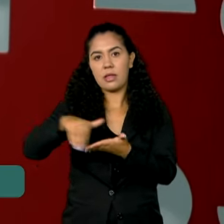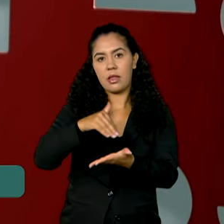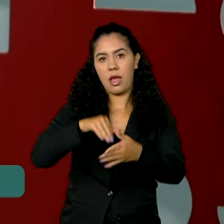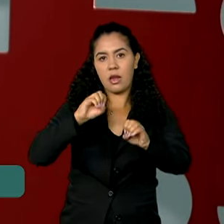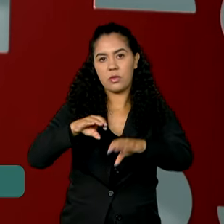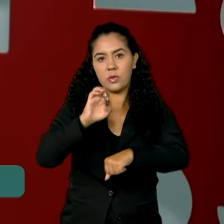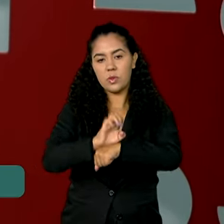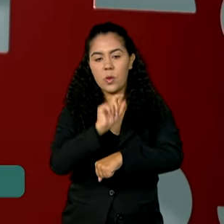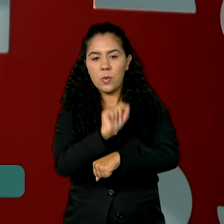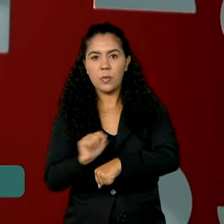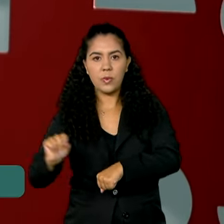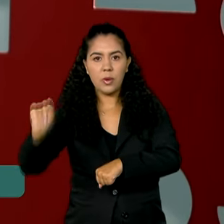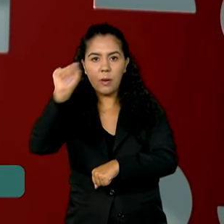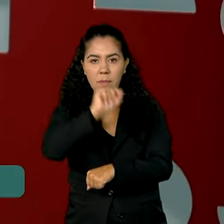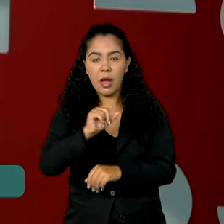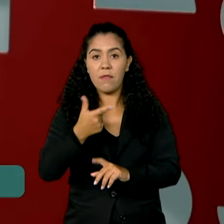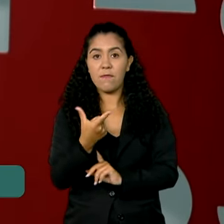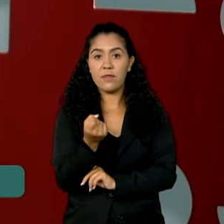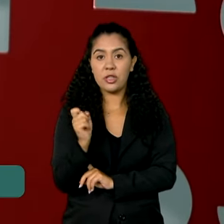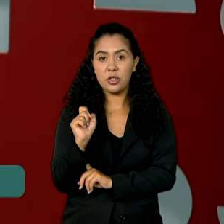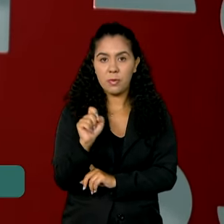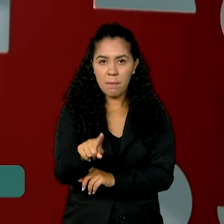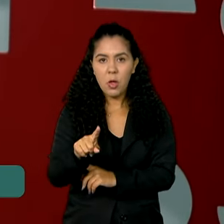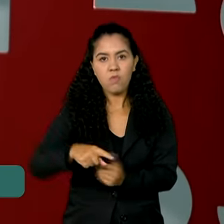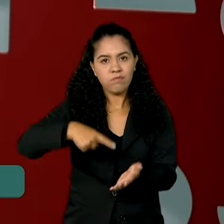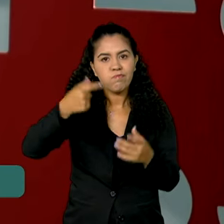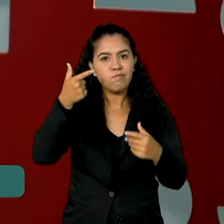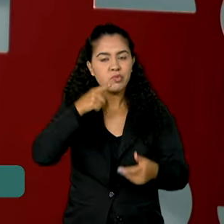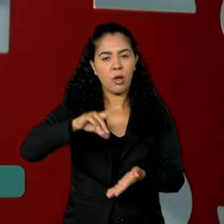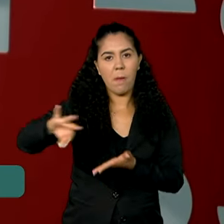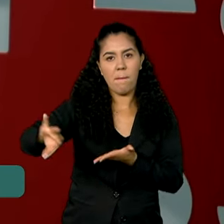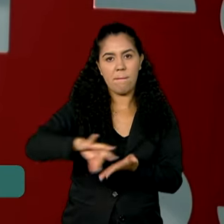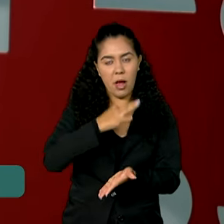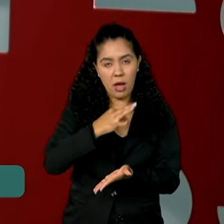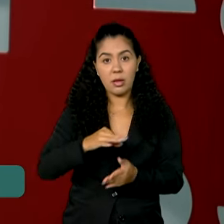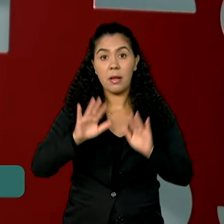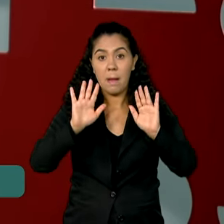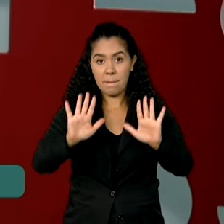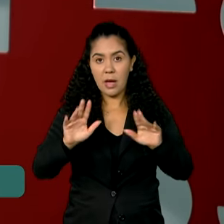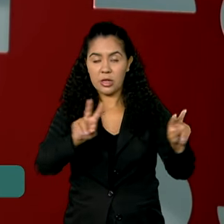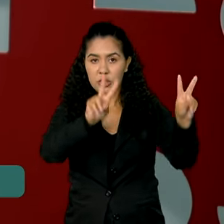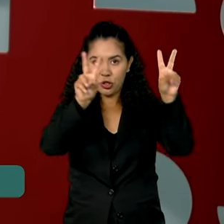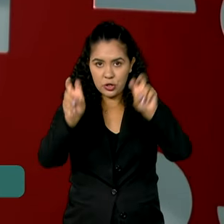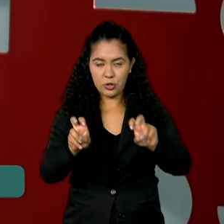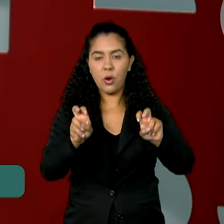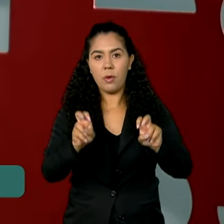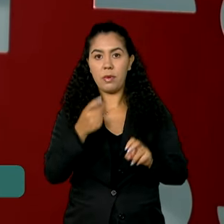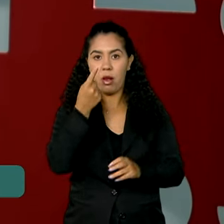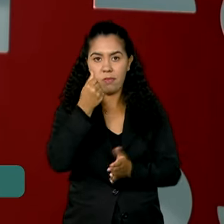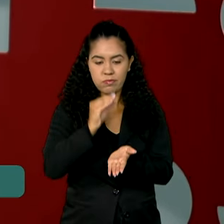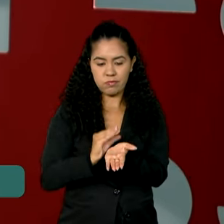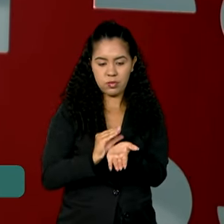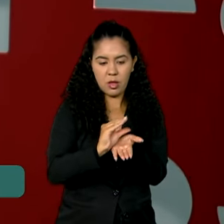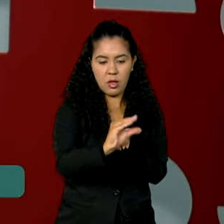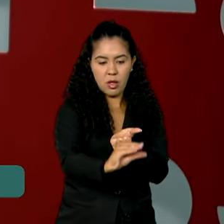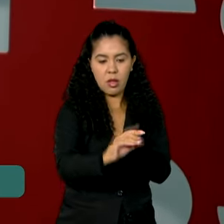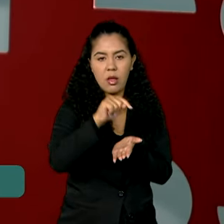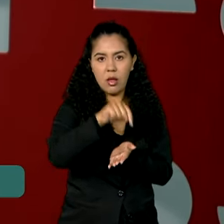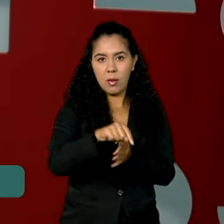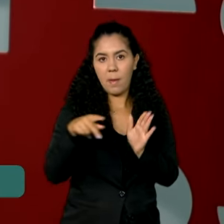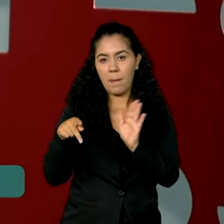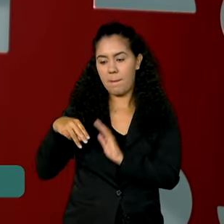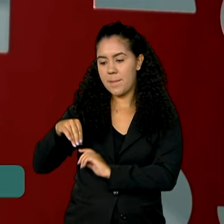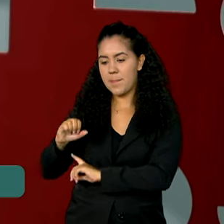.915 novas matrículas. A transferência da primeira parcela dos investimentos previstos pelo MEC